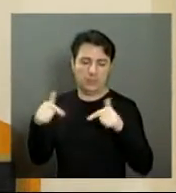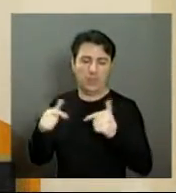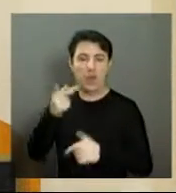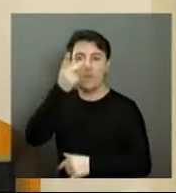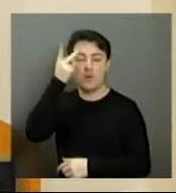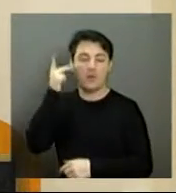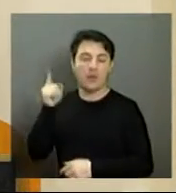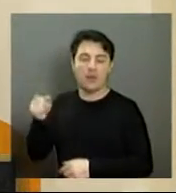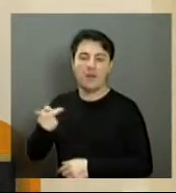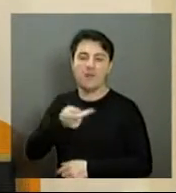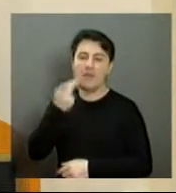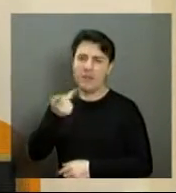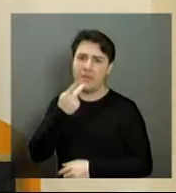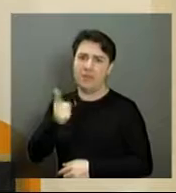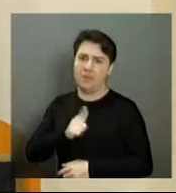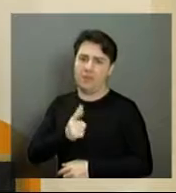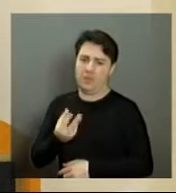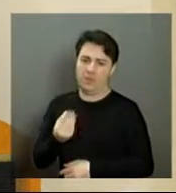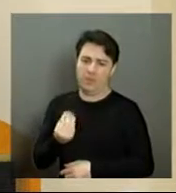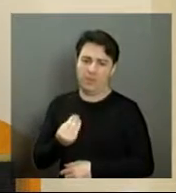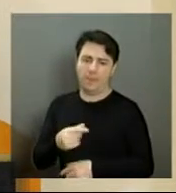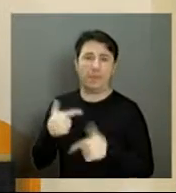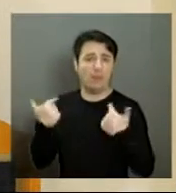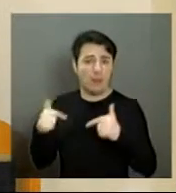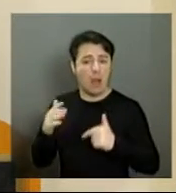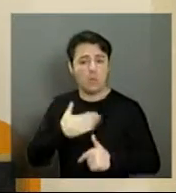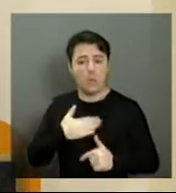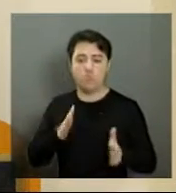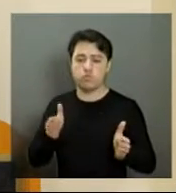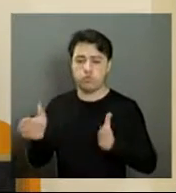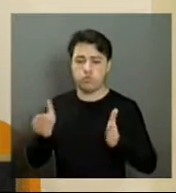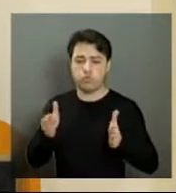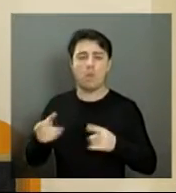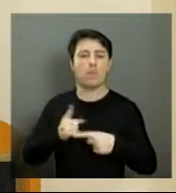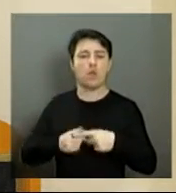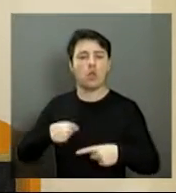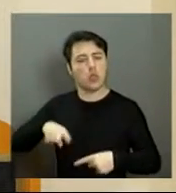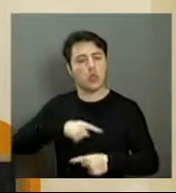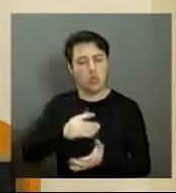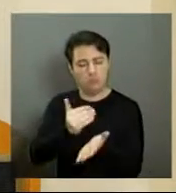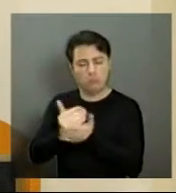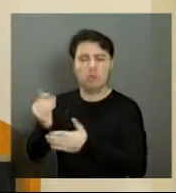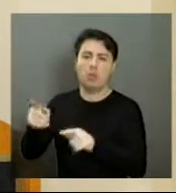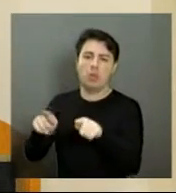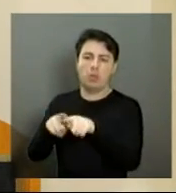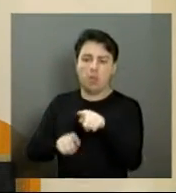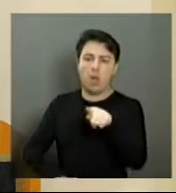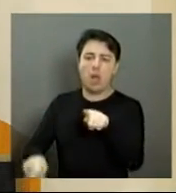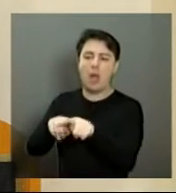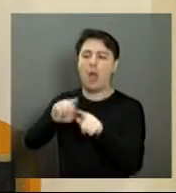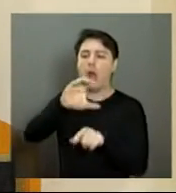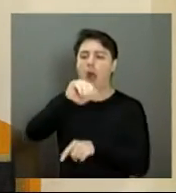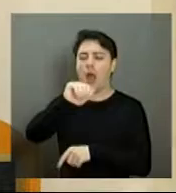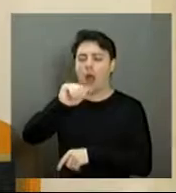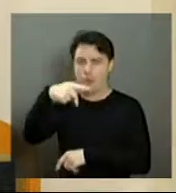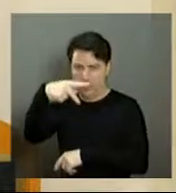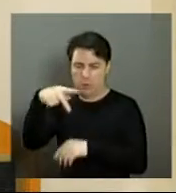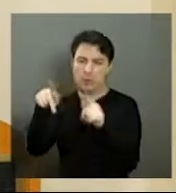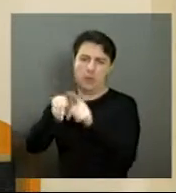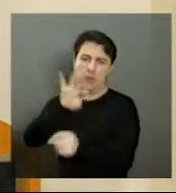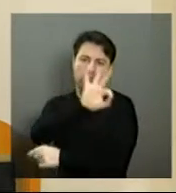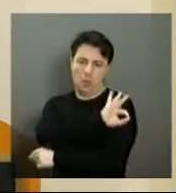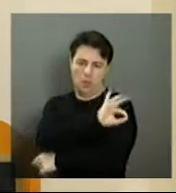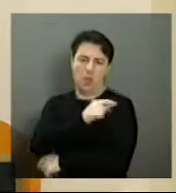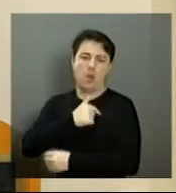Porçane me deu um minuto dele. Então, foi um trabalho do nosso gabinete, nós iniciamos e depois tivemos os parceiros do CAAP com a Prefeitura, e queremos